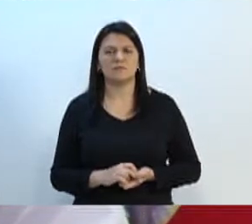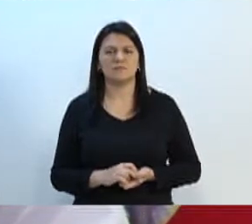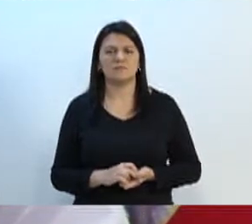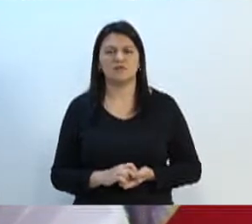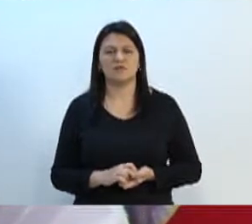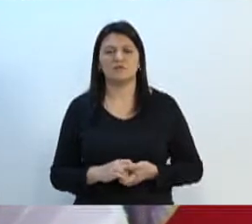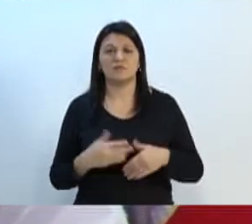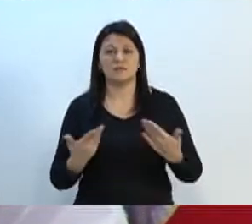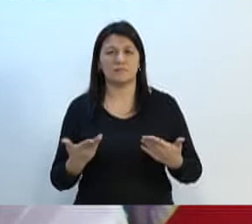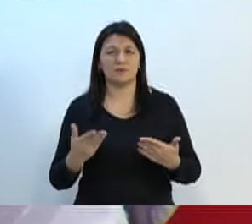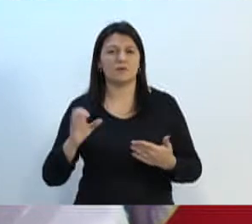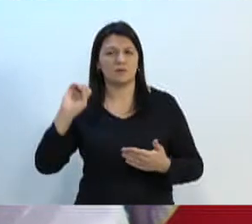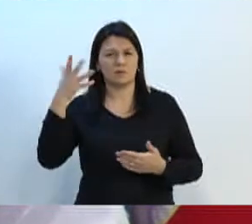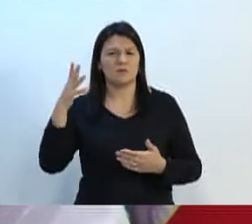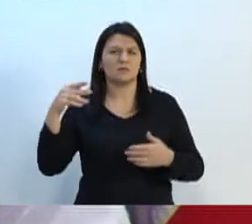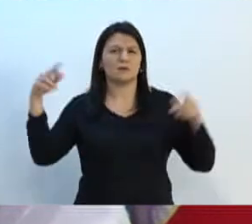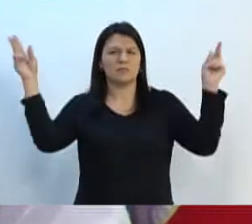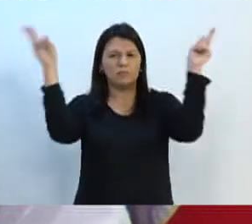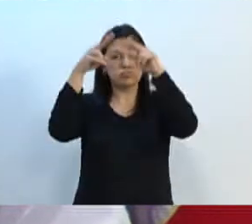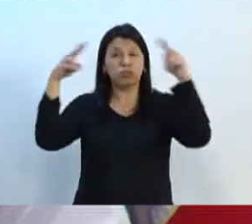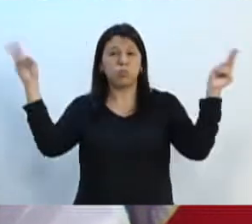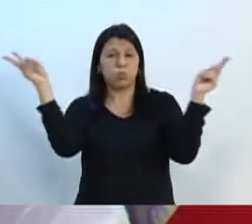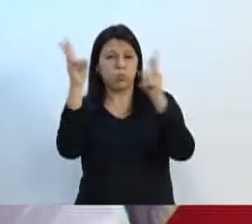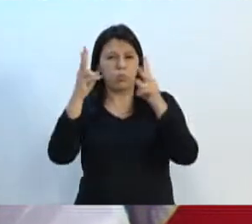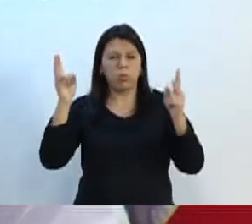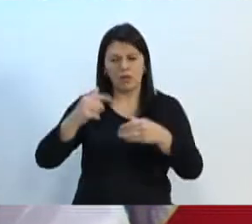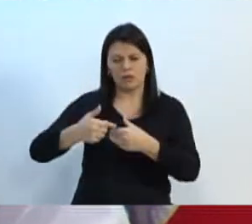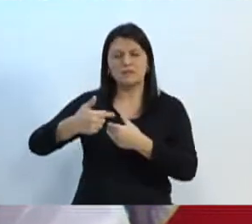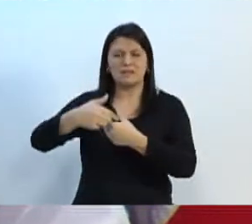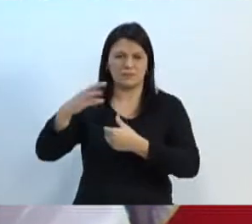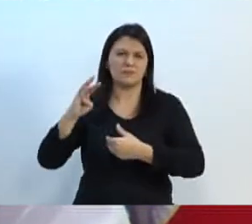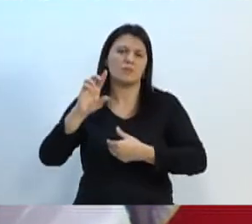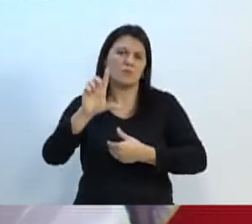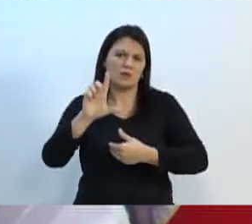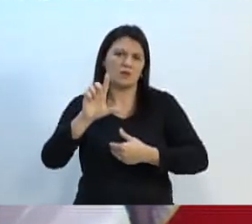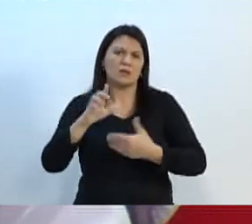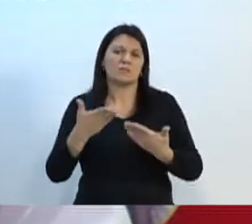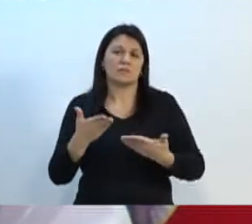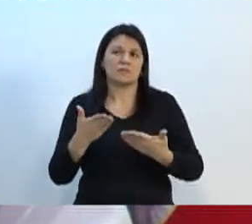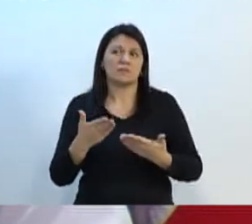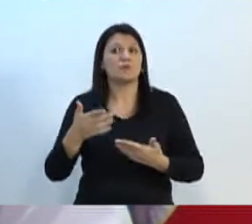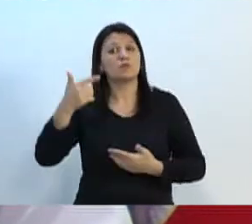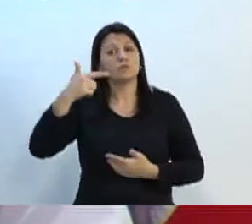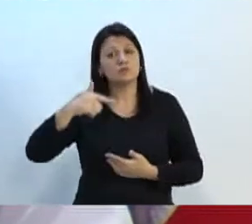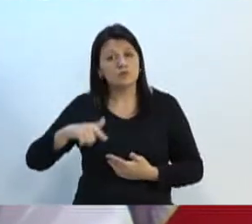demonstração, que a nossa cidade, os servidores,